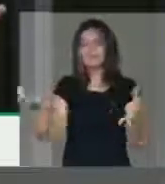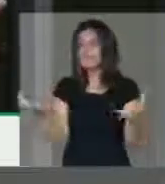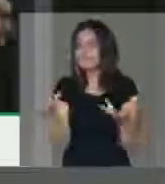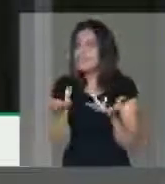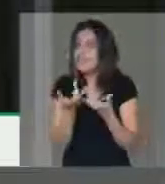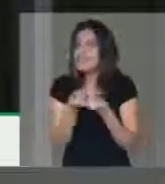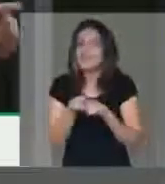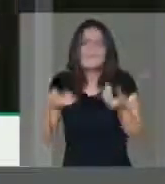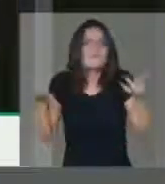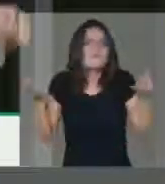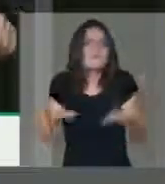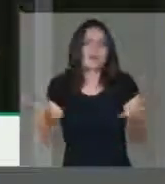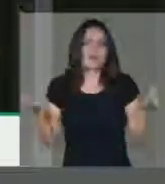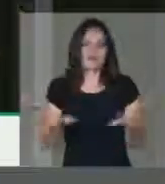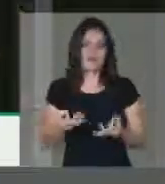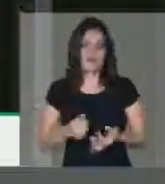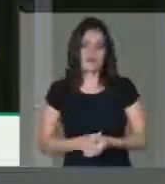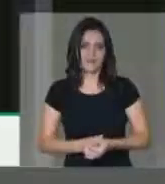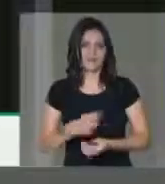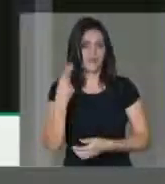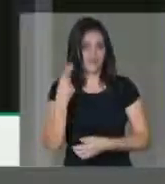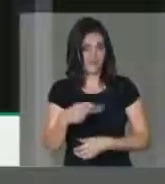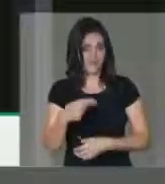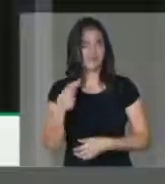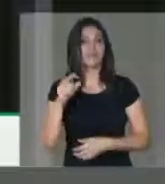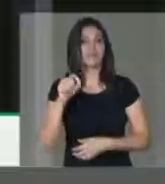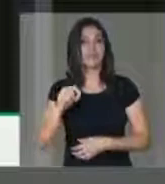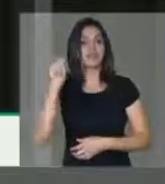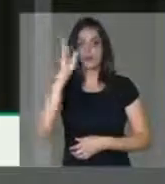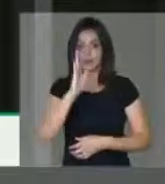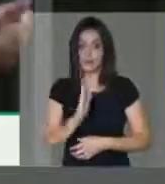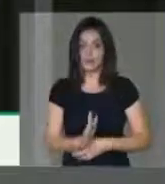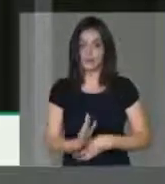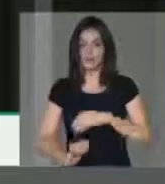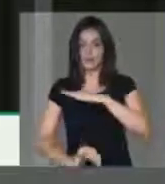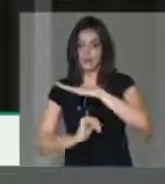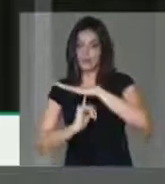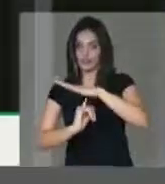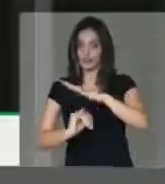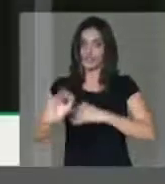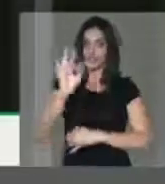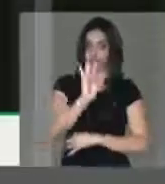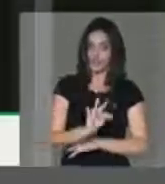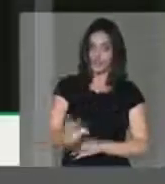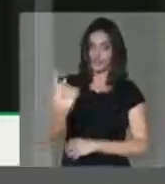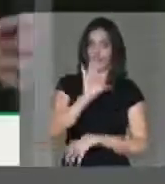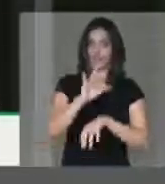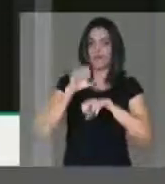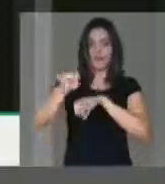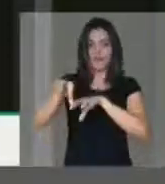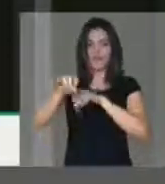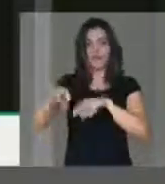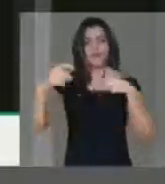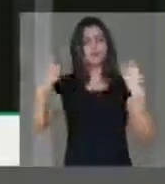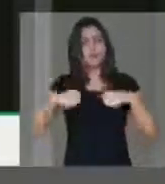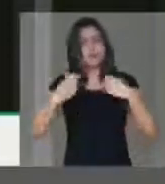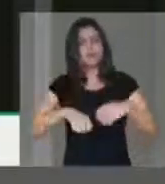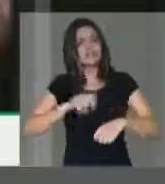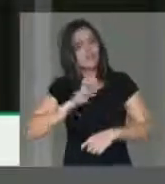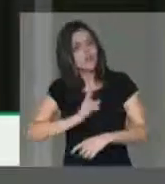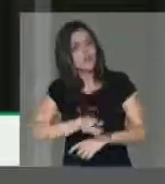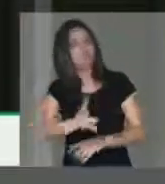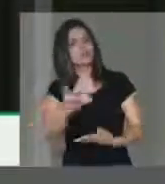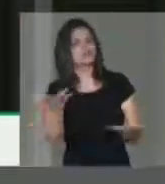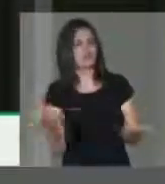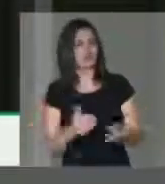excelência, e foi implantado aqui no nosso país. E que precisa ser cuidado com muito carinho.